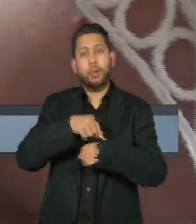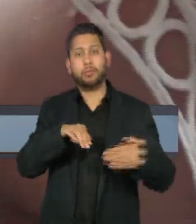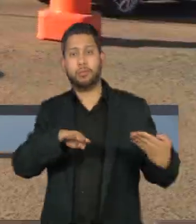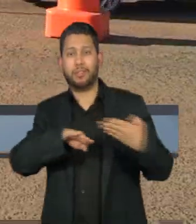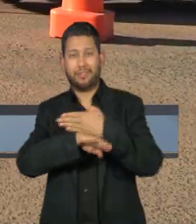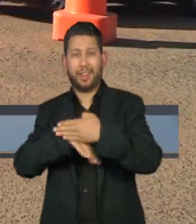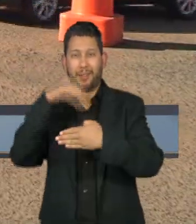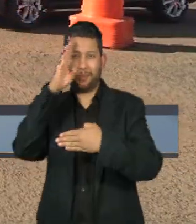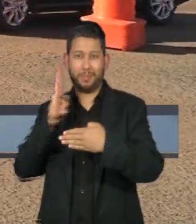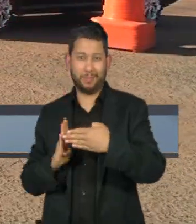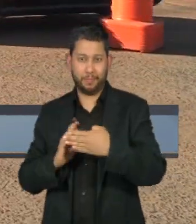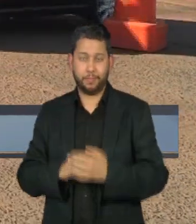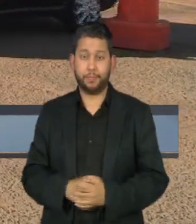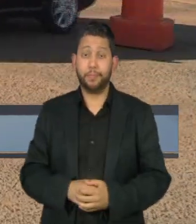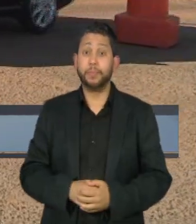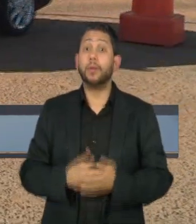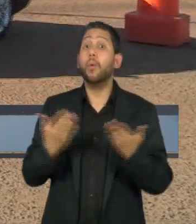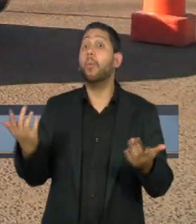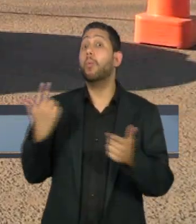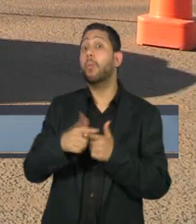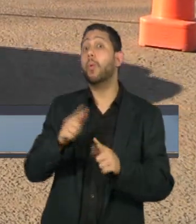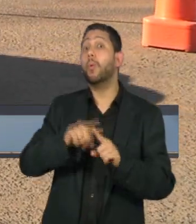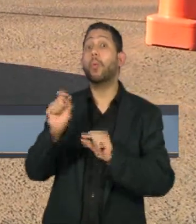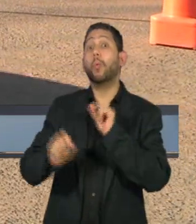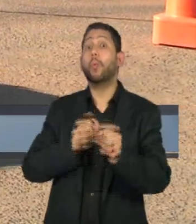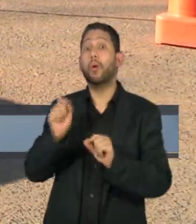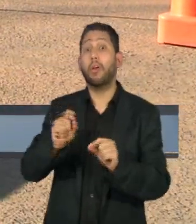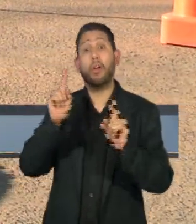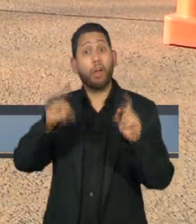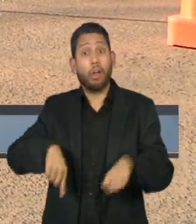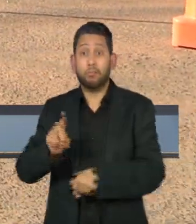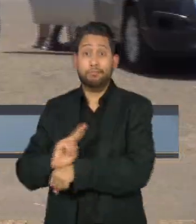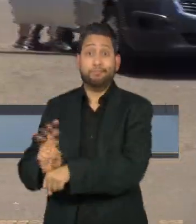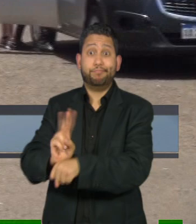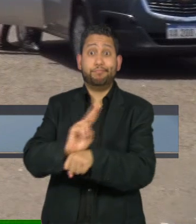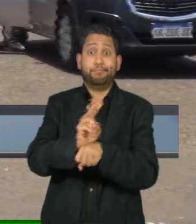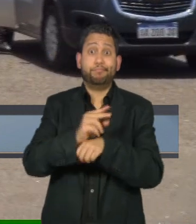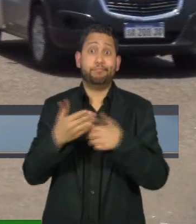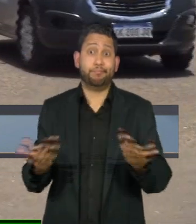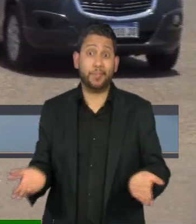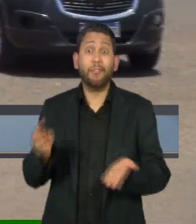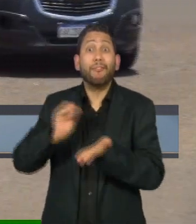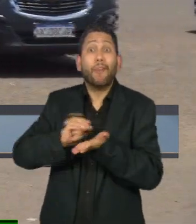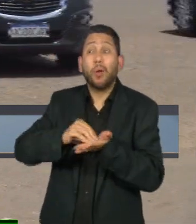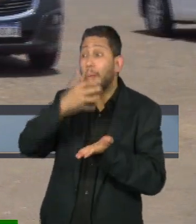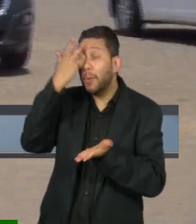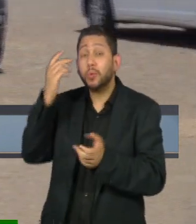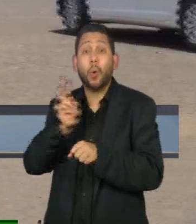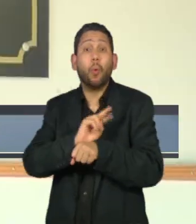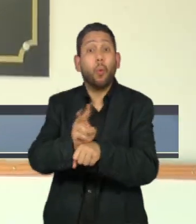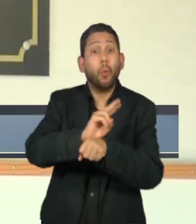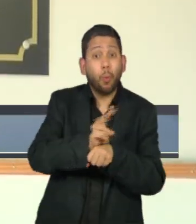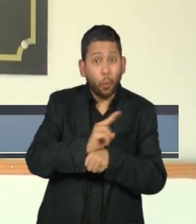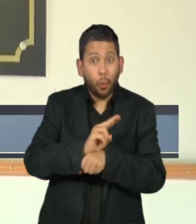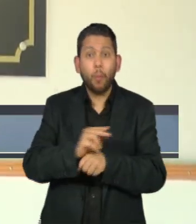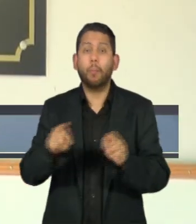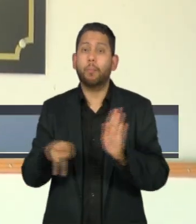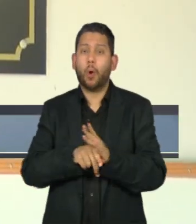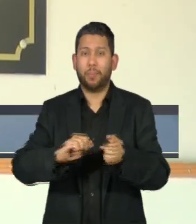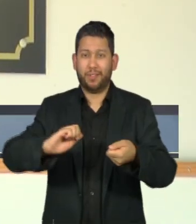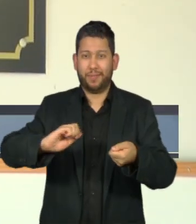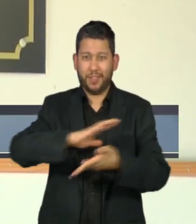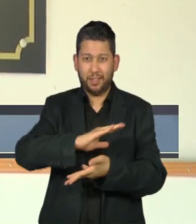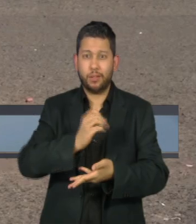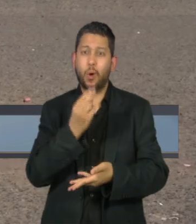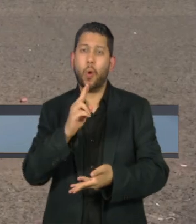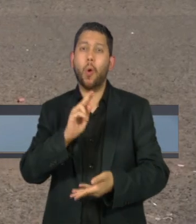brasileiro. O problema de tudo isso é a fiscalização. Falta pessoal tanto para a Anvisa como para a